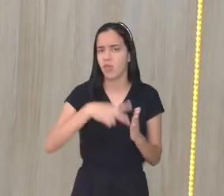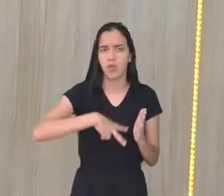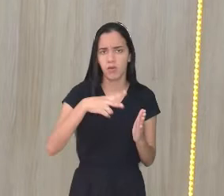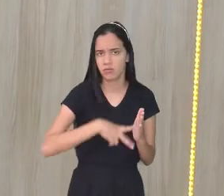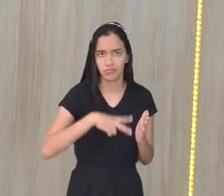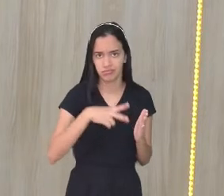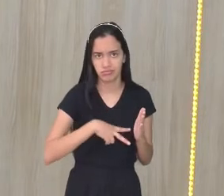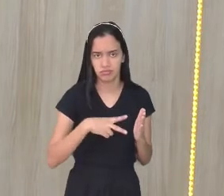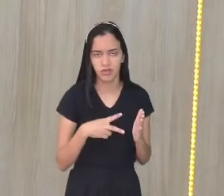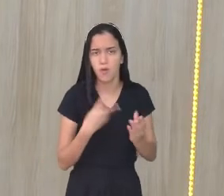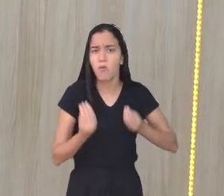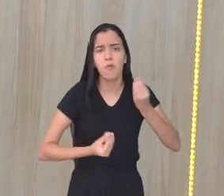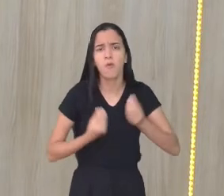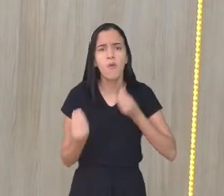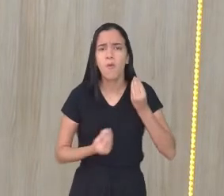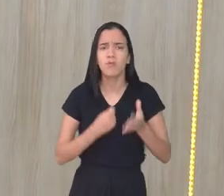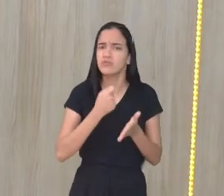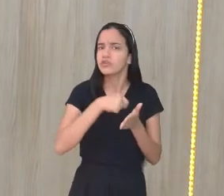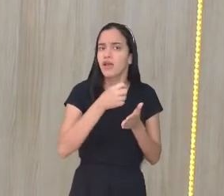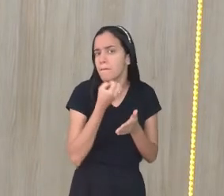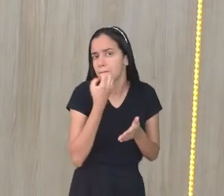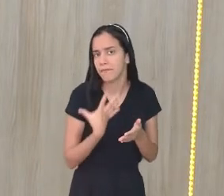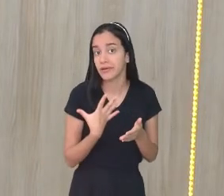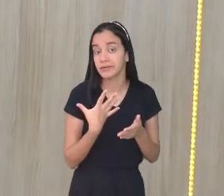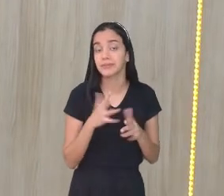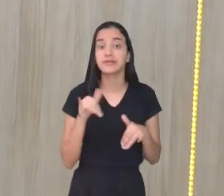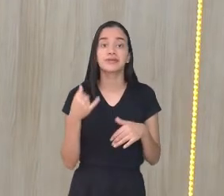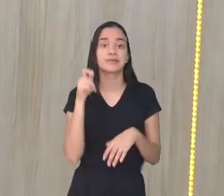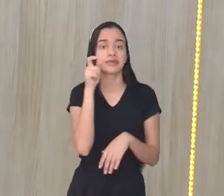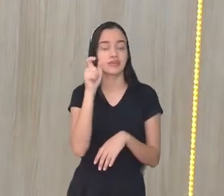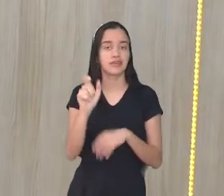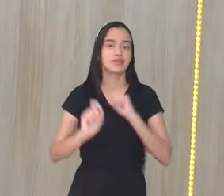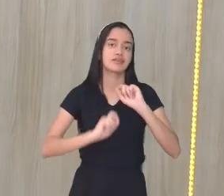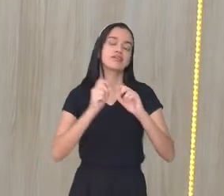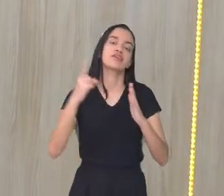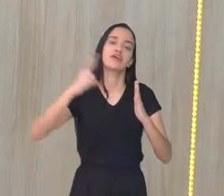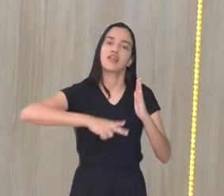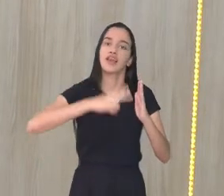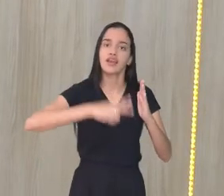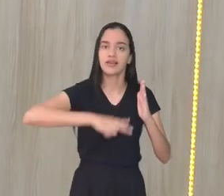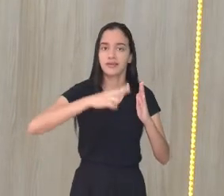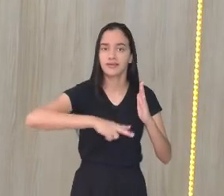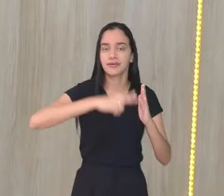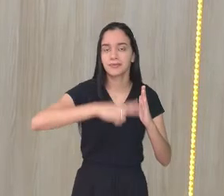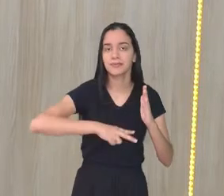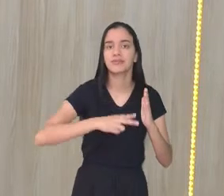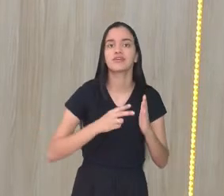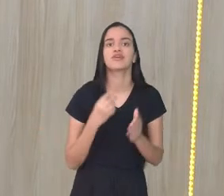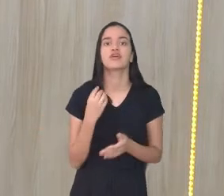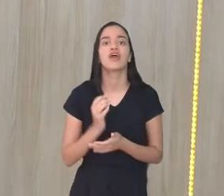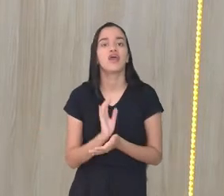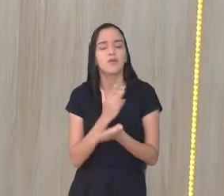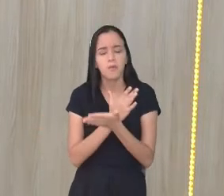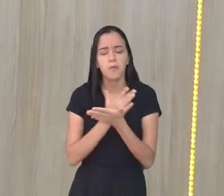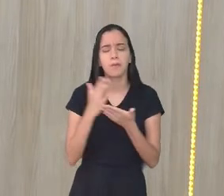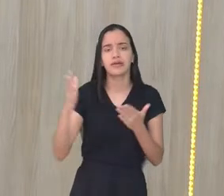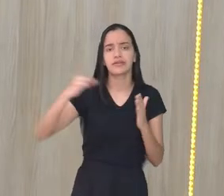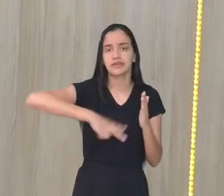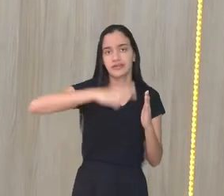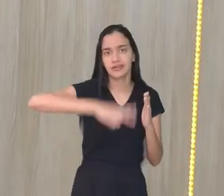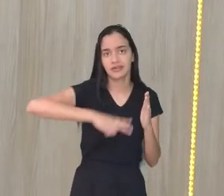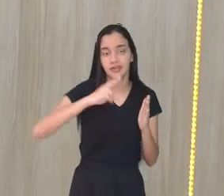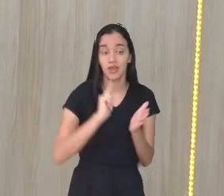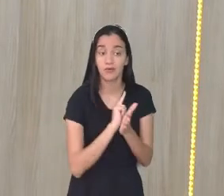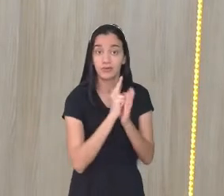como você escrever bem, não é? Então, é interessante ler. Quando você vai lendo, começa a ler aquele